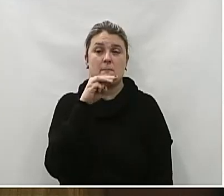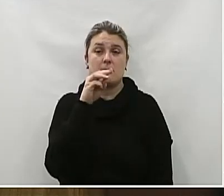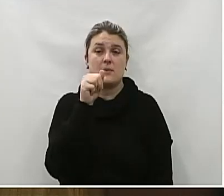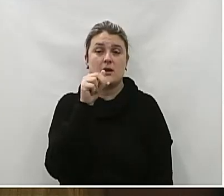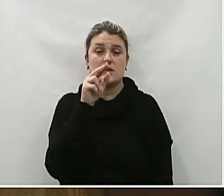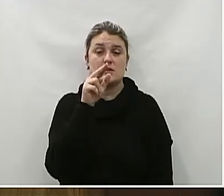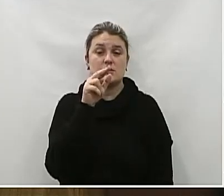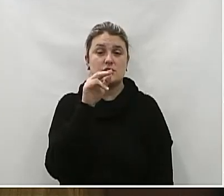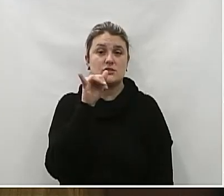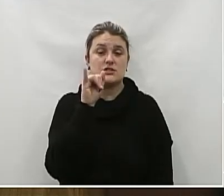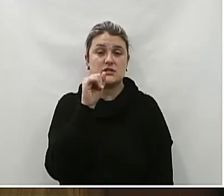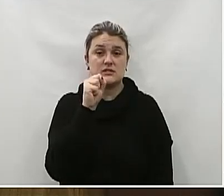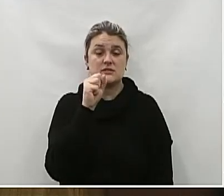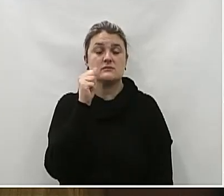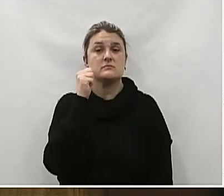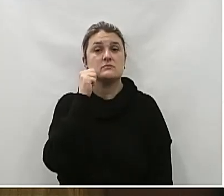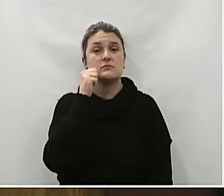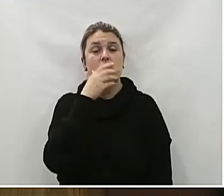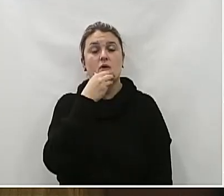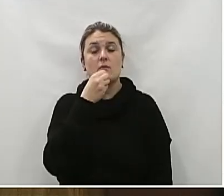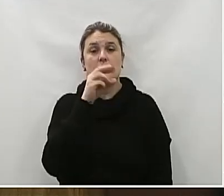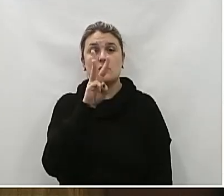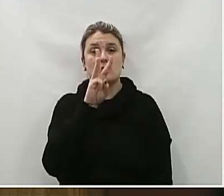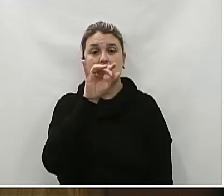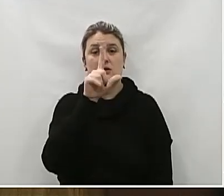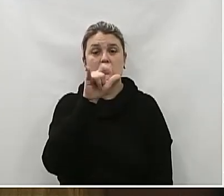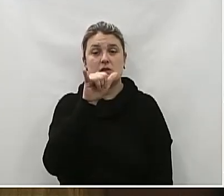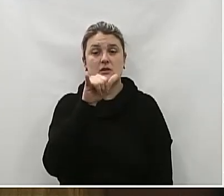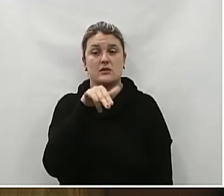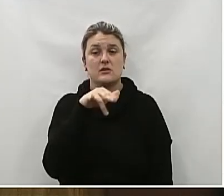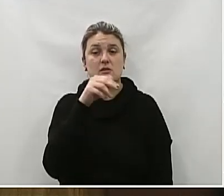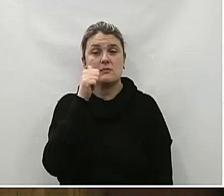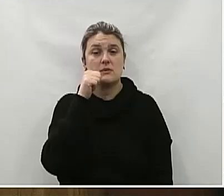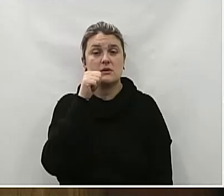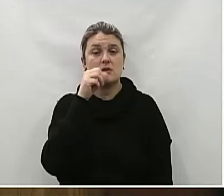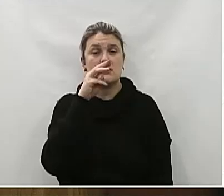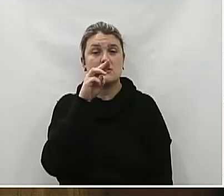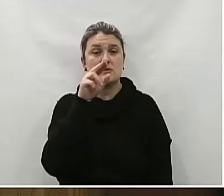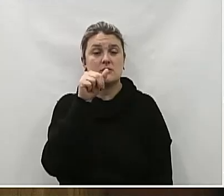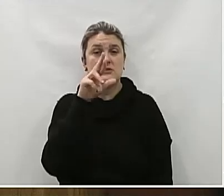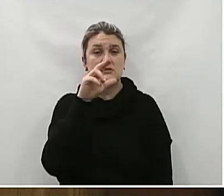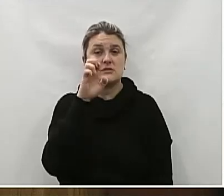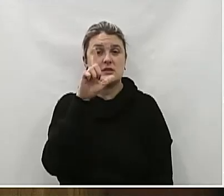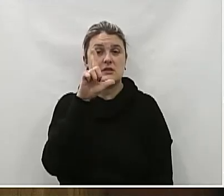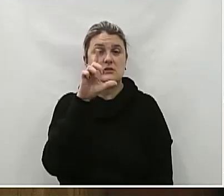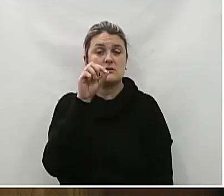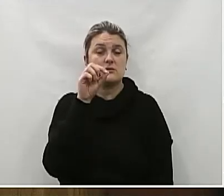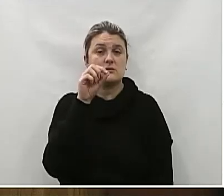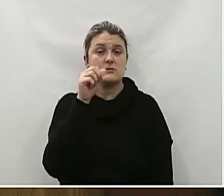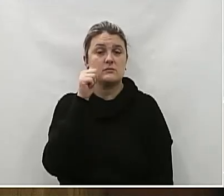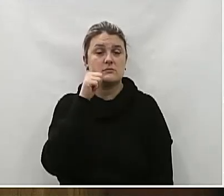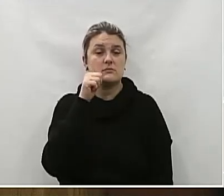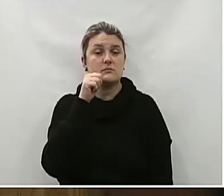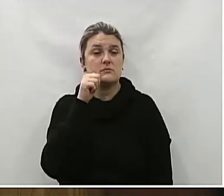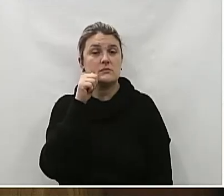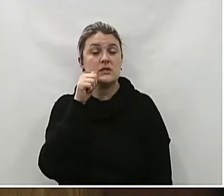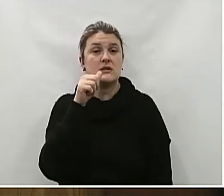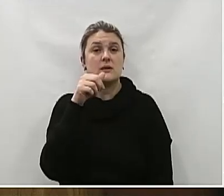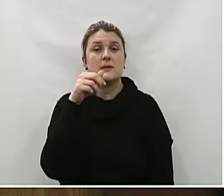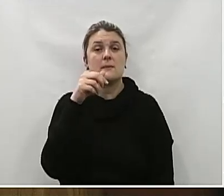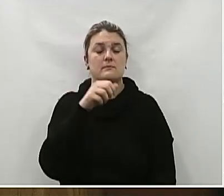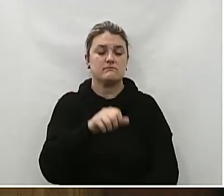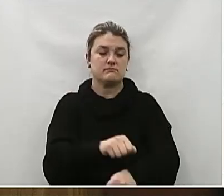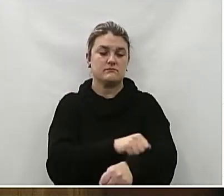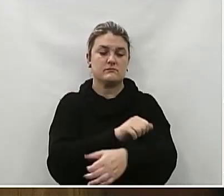Soldado William Suede De Freitas Soldado Marcelo Luiz Litvin Soldado Patrick Silva Barbosa Soldado Sandro Ney